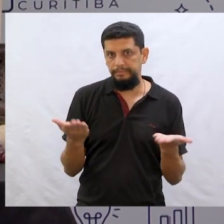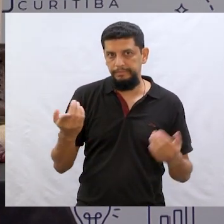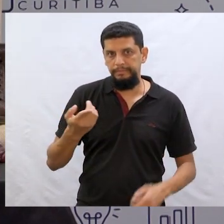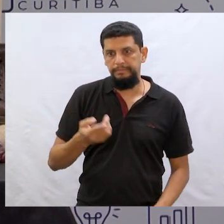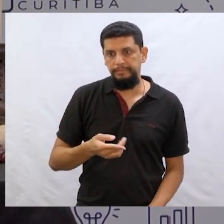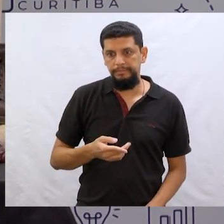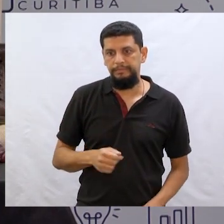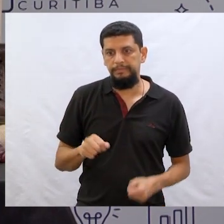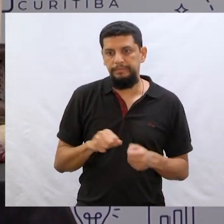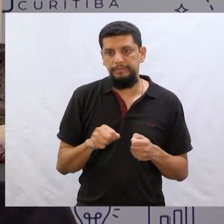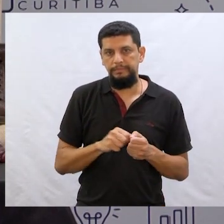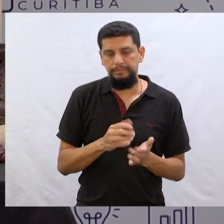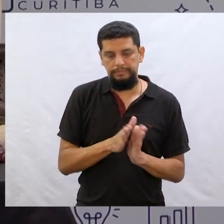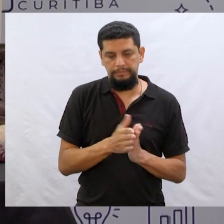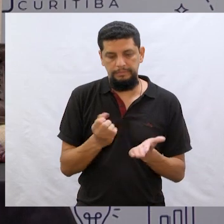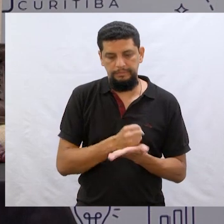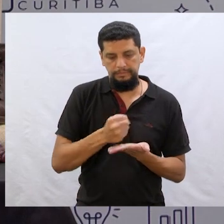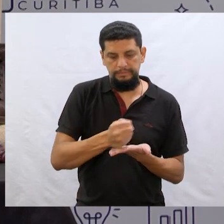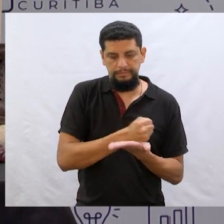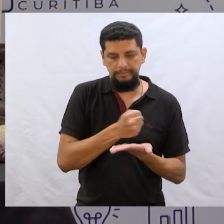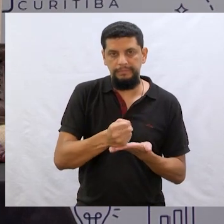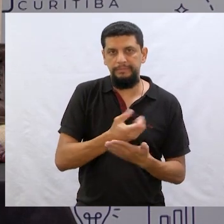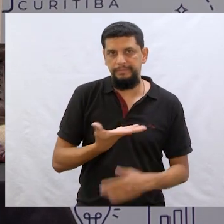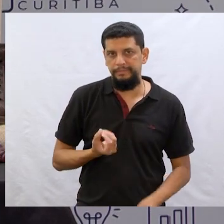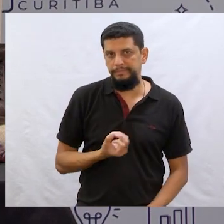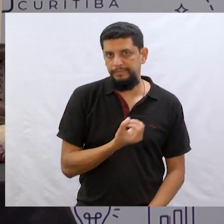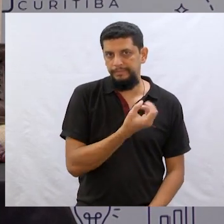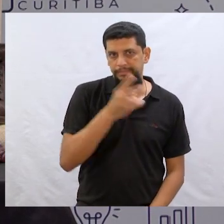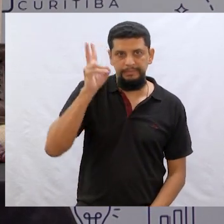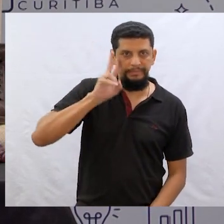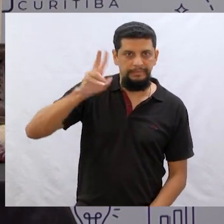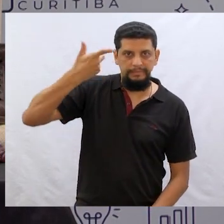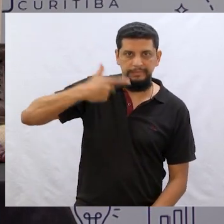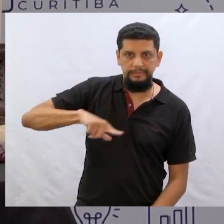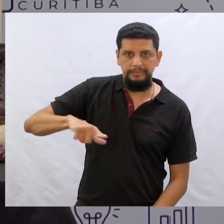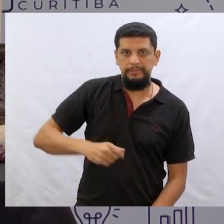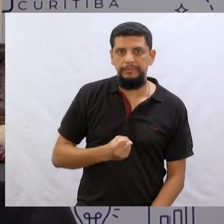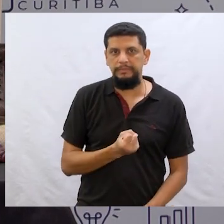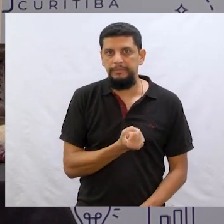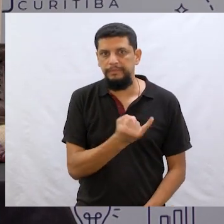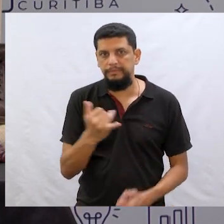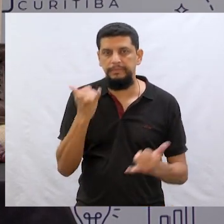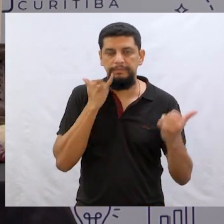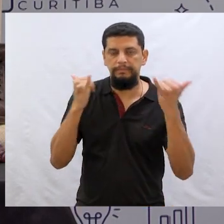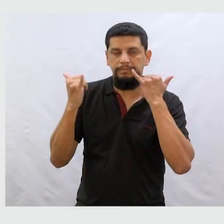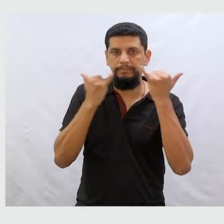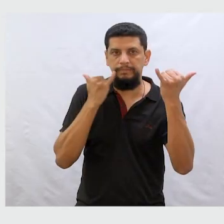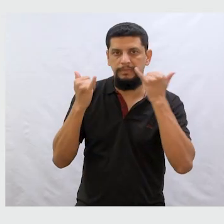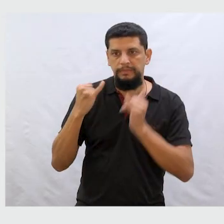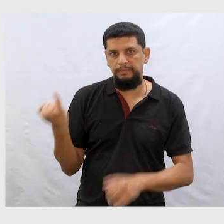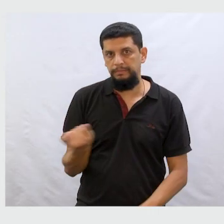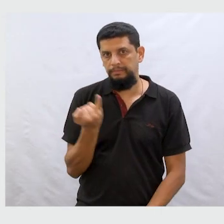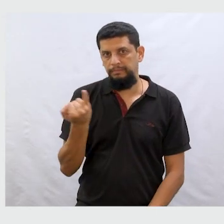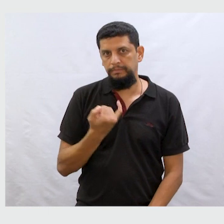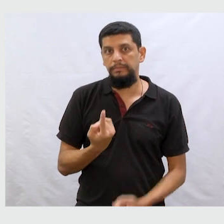agora, nós vamos fazer o nosso passaporte. Lembram do passaporte? Vamos relembrar, então, algumas informações importantes? Vamos lá, então. Qual era o